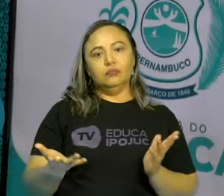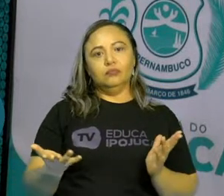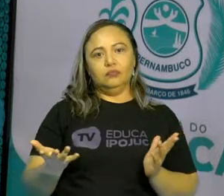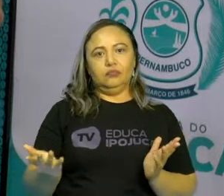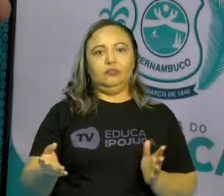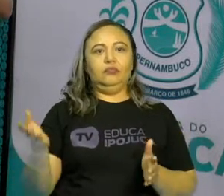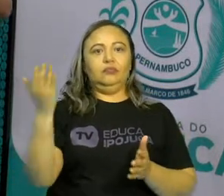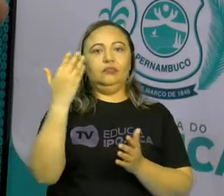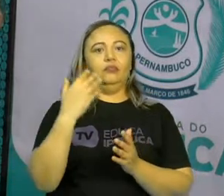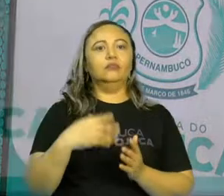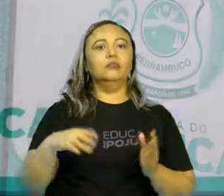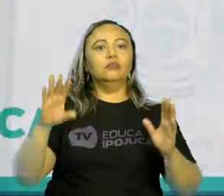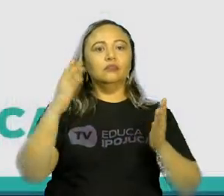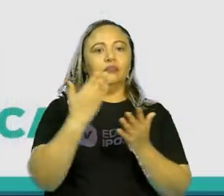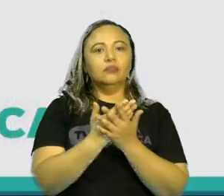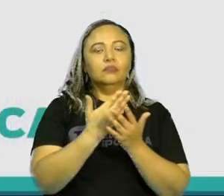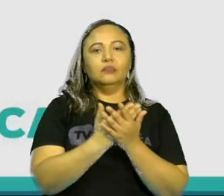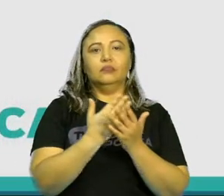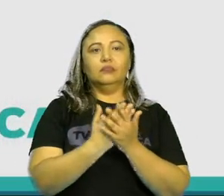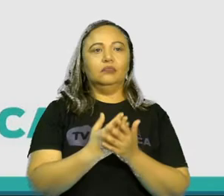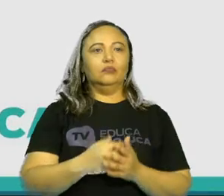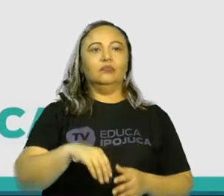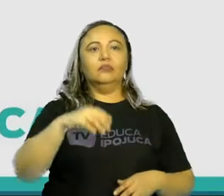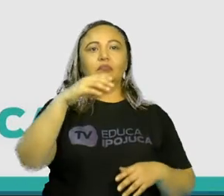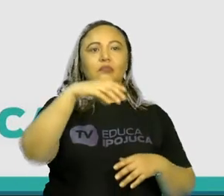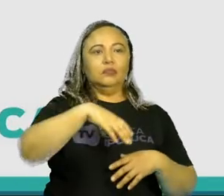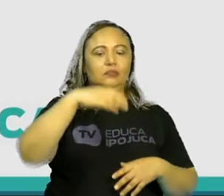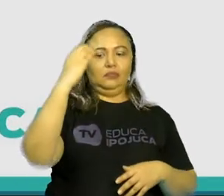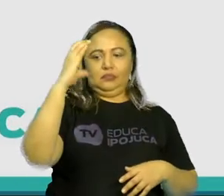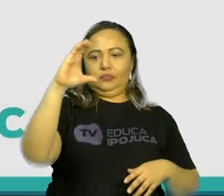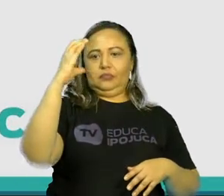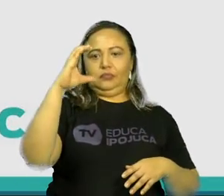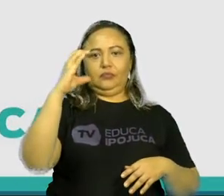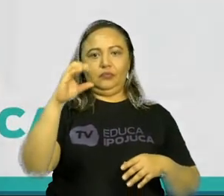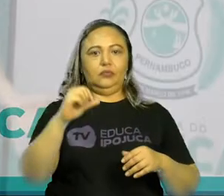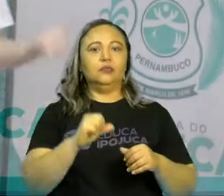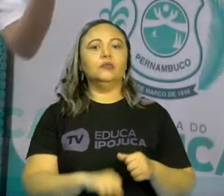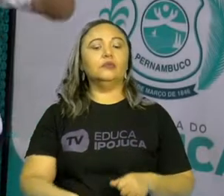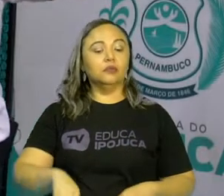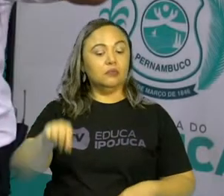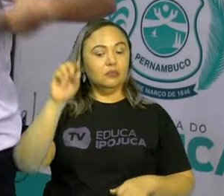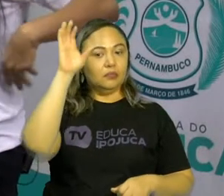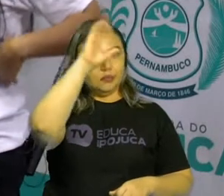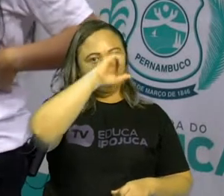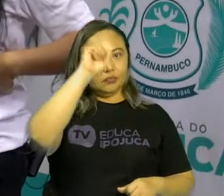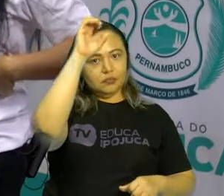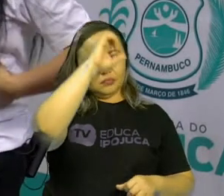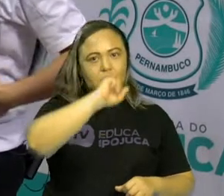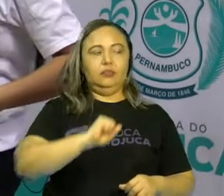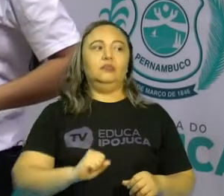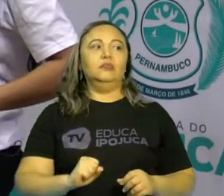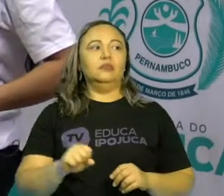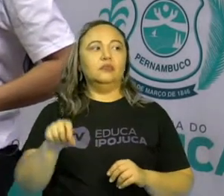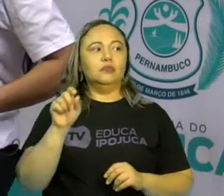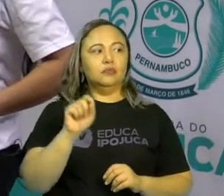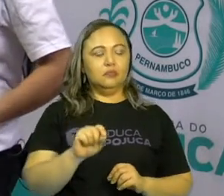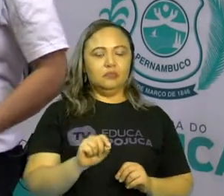vida, evolução, o que os seres precisam para viver. Vamos lá para a nossa aula de ciência?